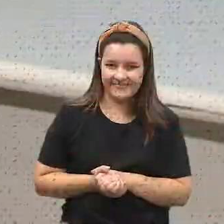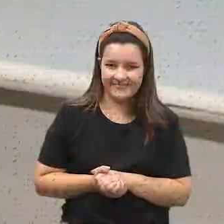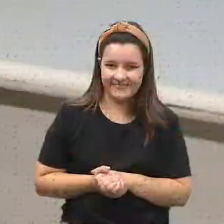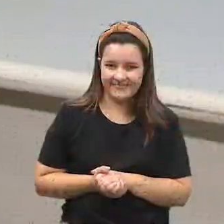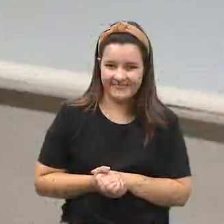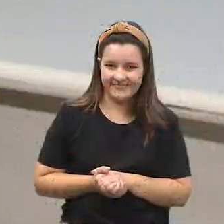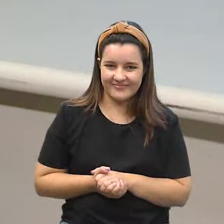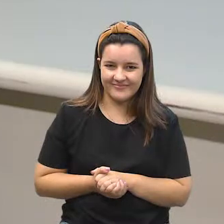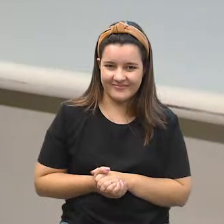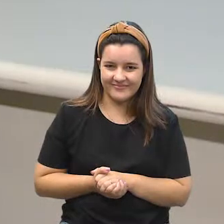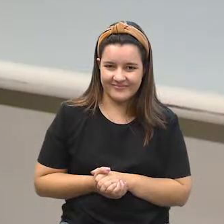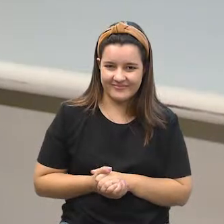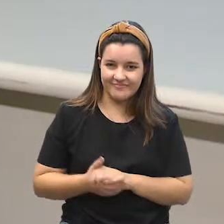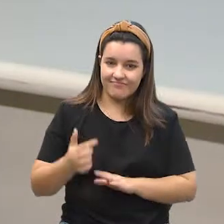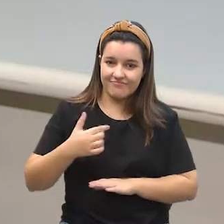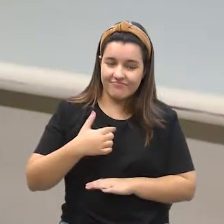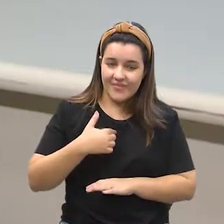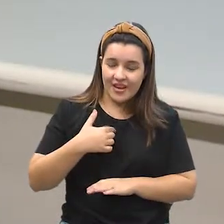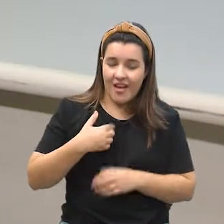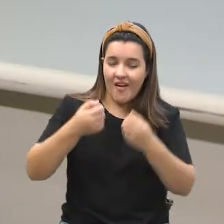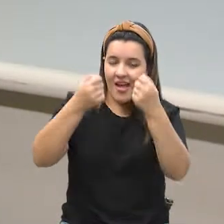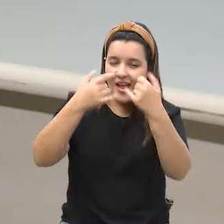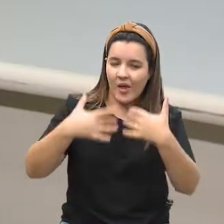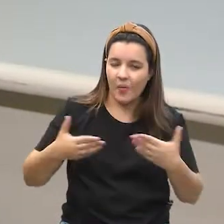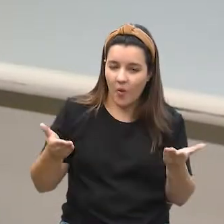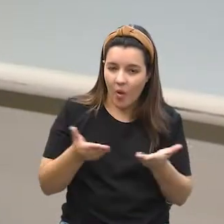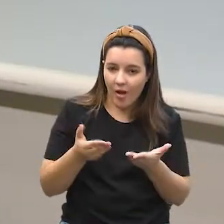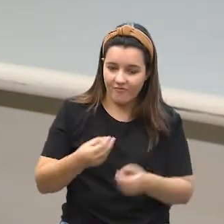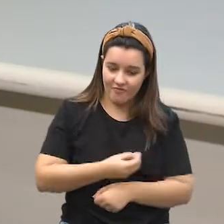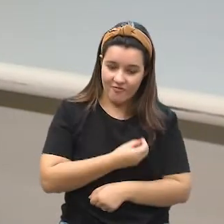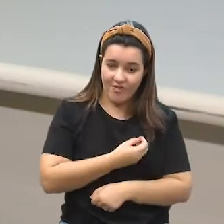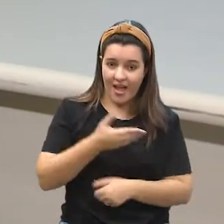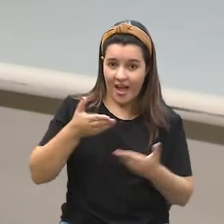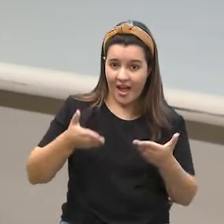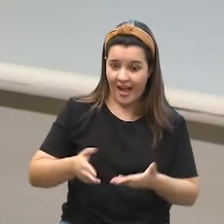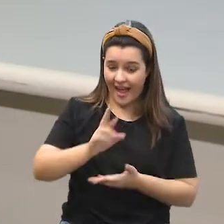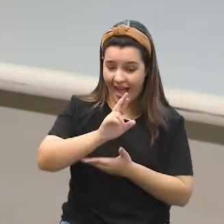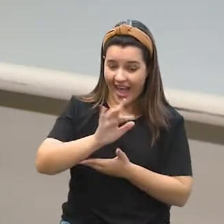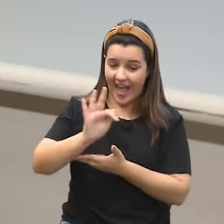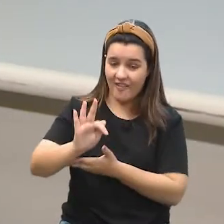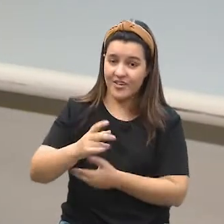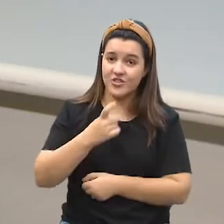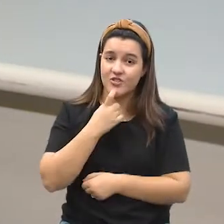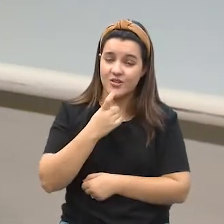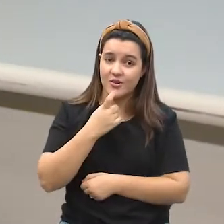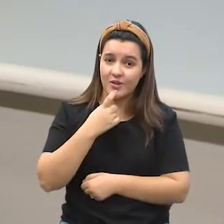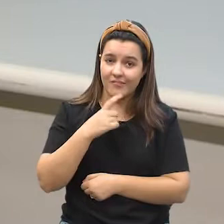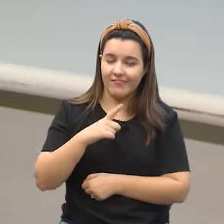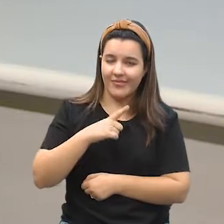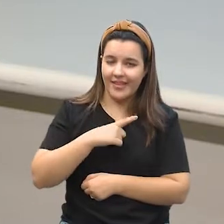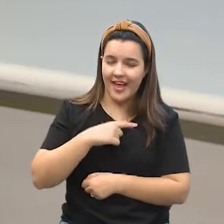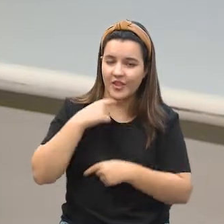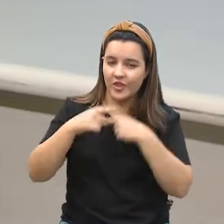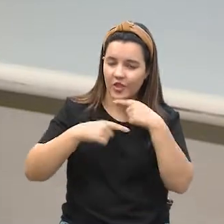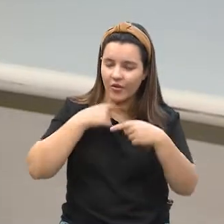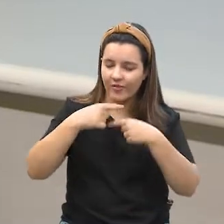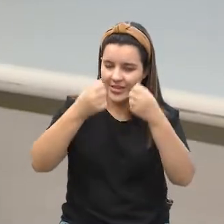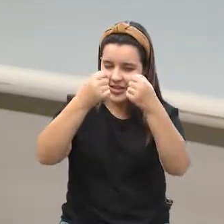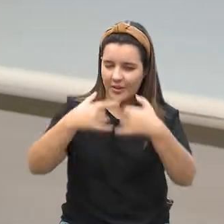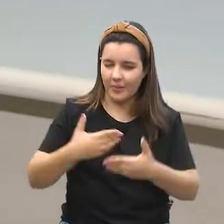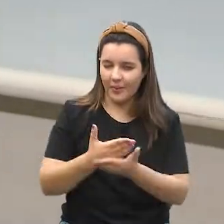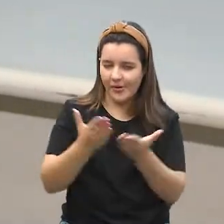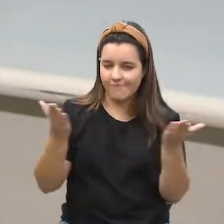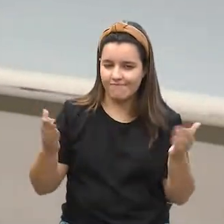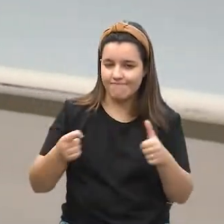E o Como Eu Faço de hoje veio até a Receita Federal aqui de Campinas e vamos tirar as suas dúvidas. E a